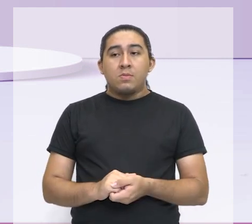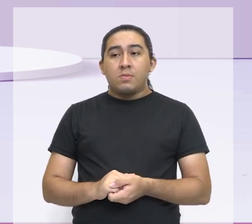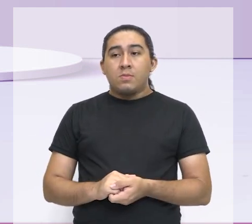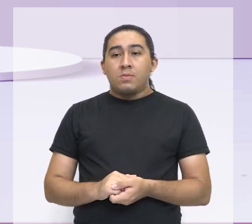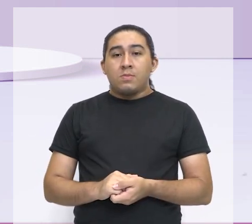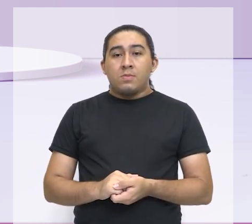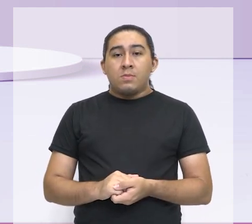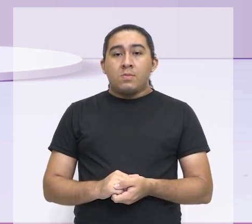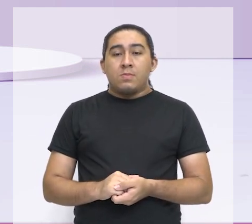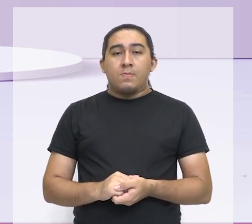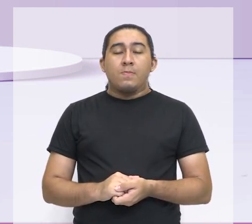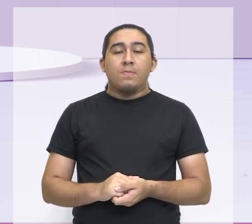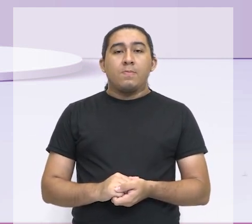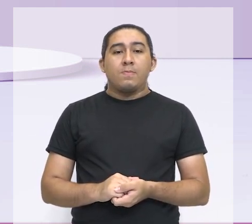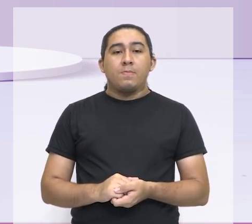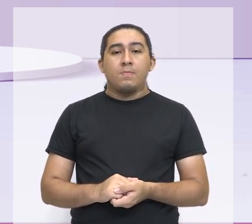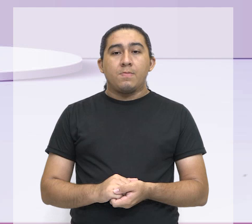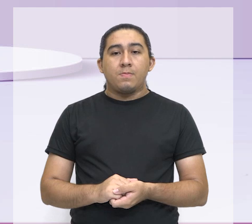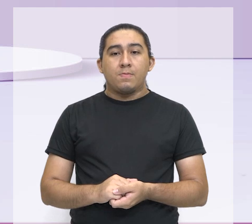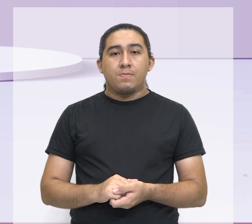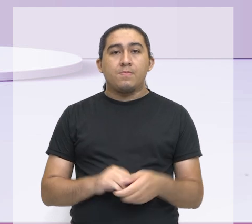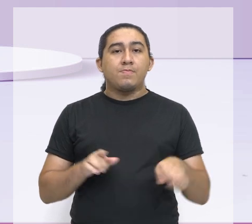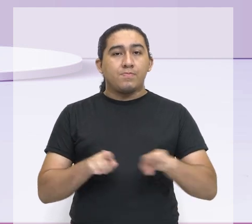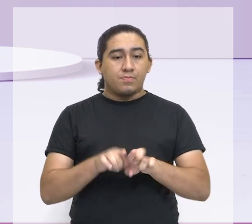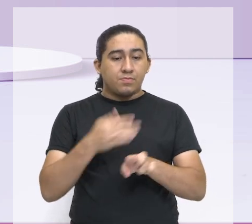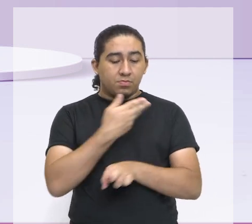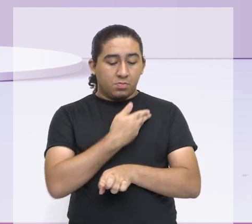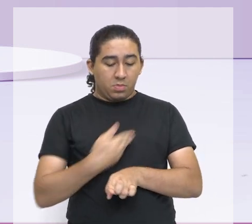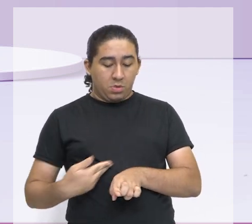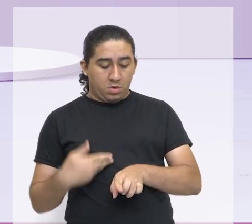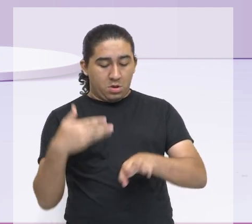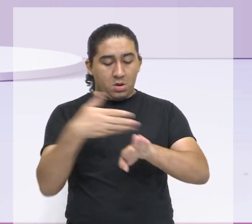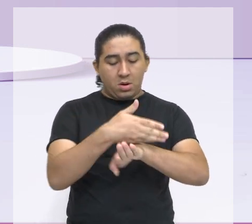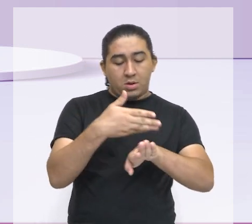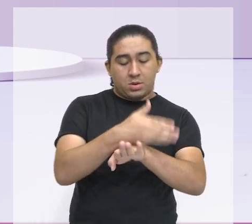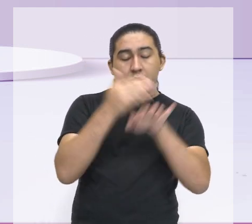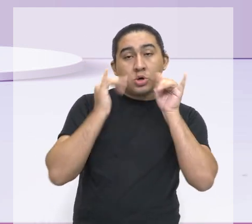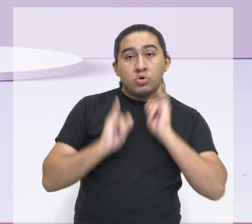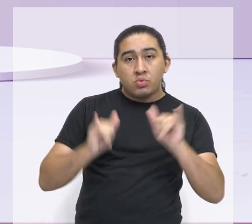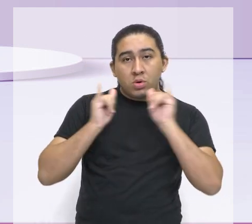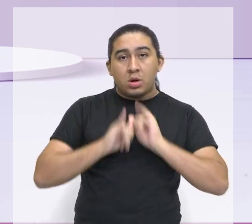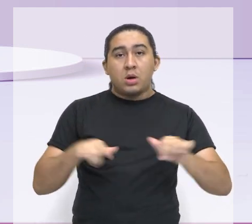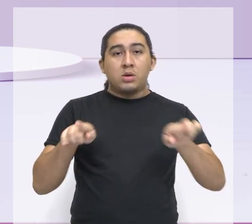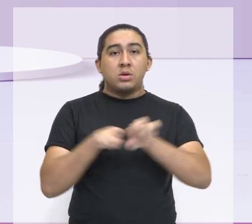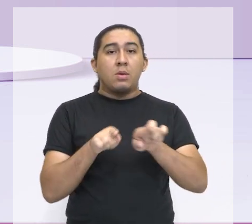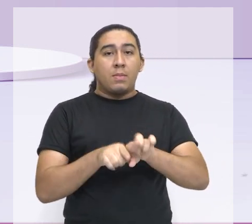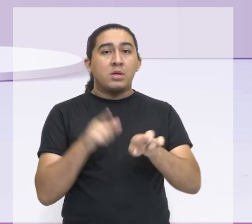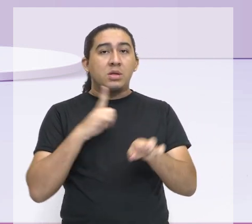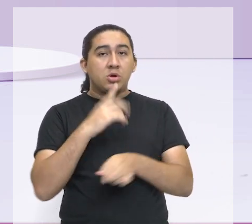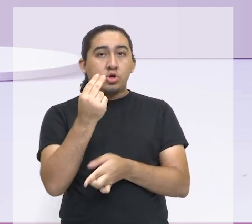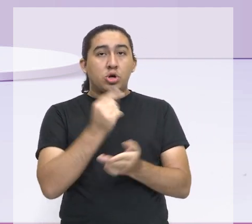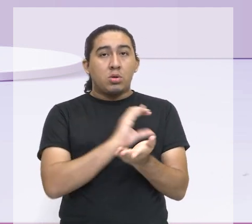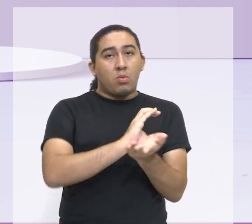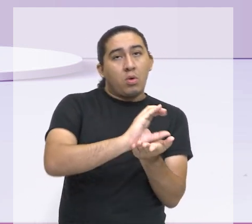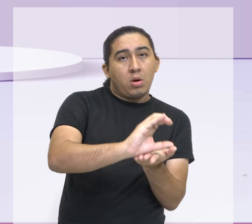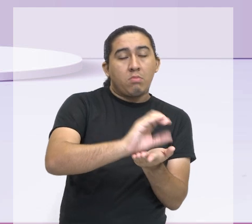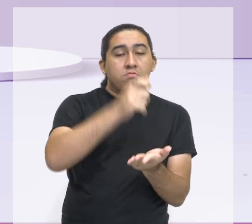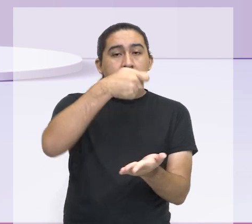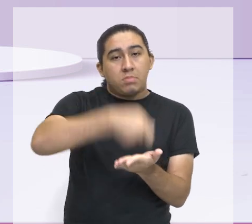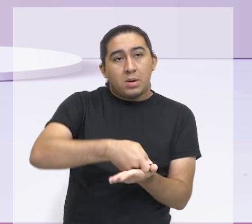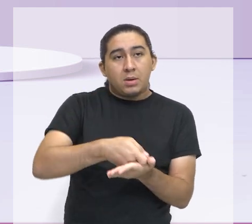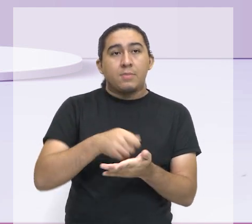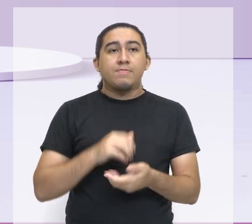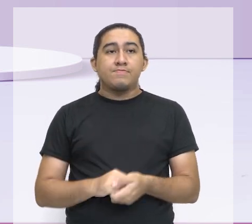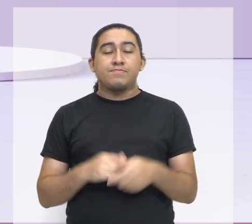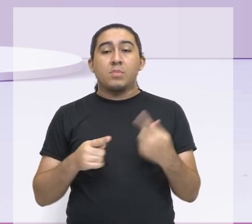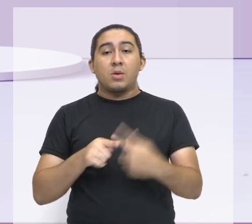Então, governos entram para divulgar, para fomentar essas comunidades, essas